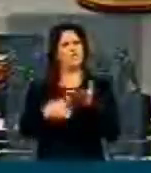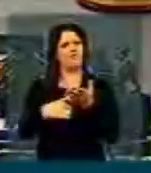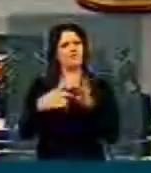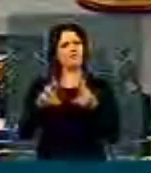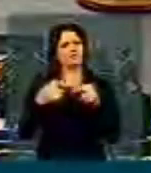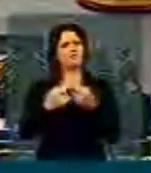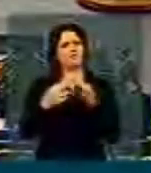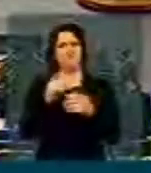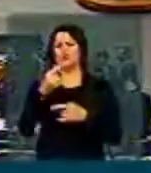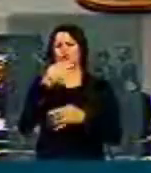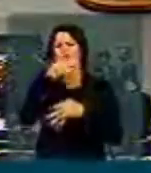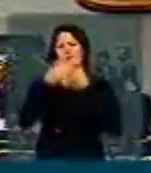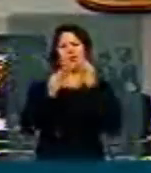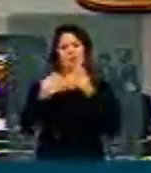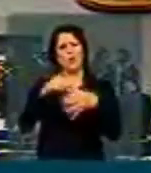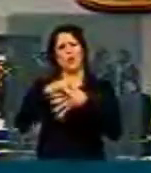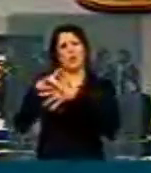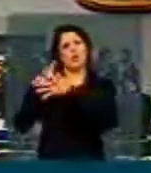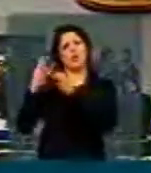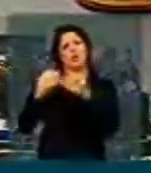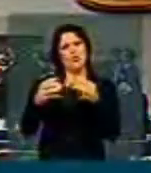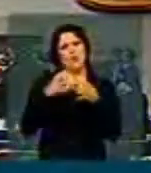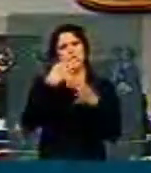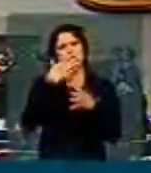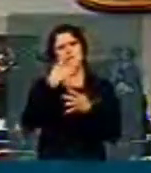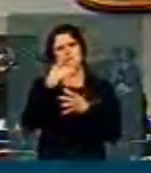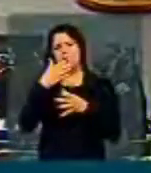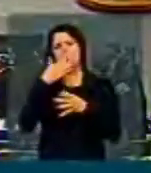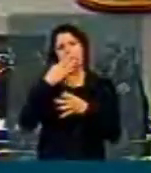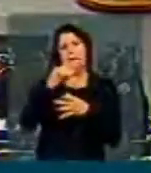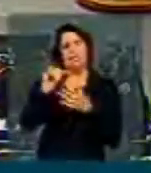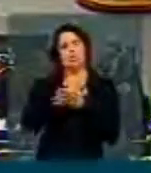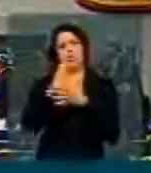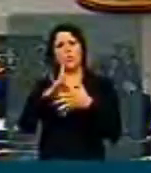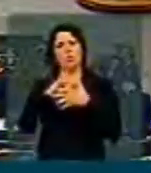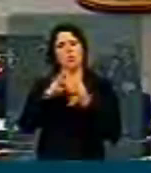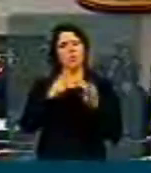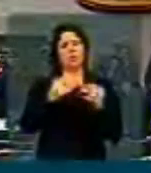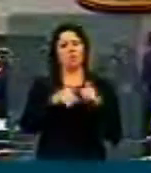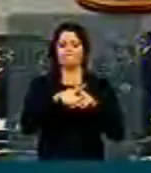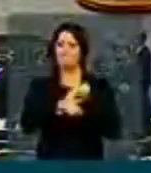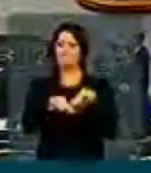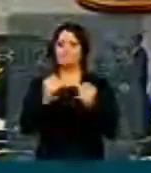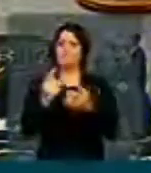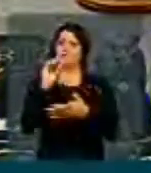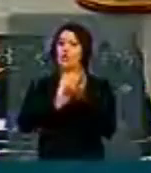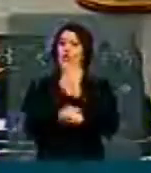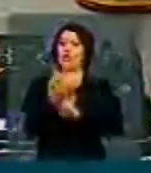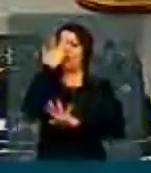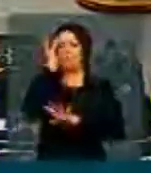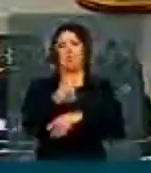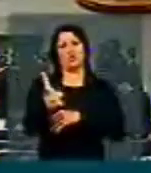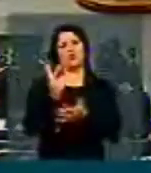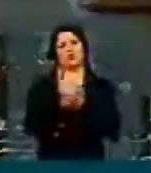E pelo posicionamento dos líderes partidários, especialmente alguns da base aliada, diante da impossibilidade de um número para manter a proposta na